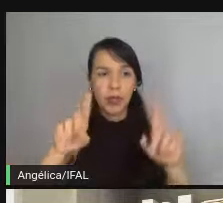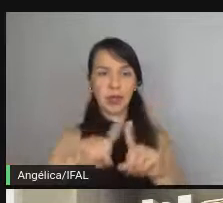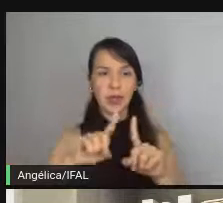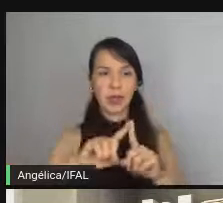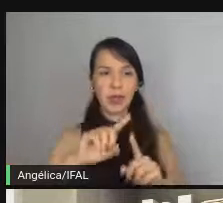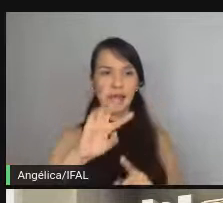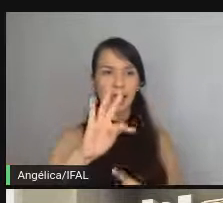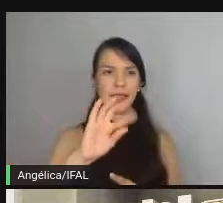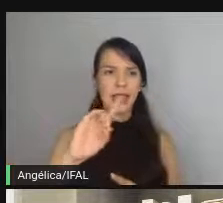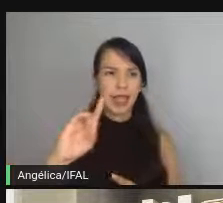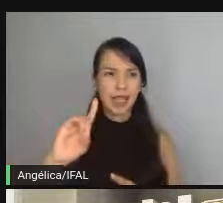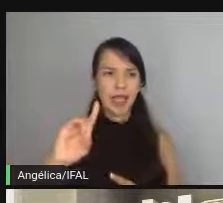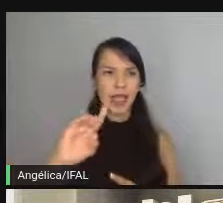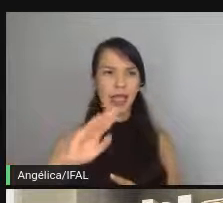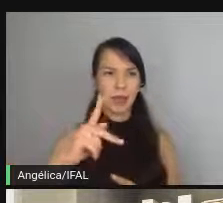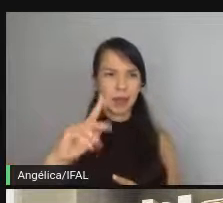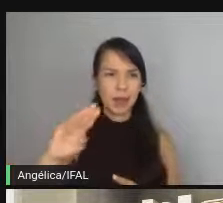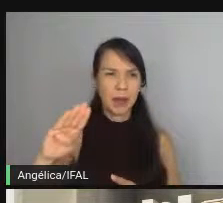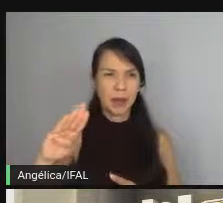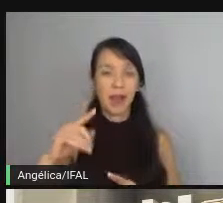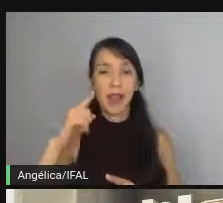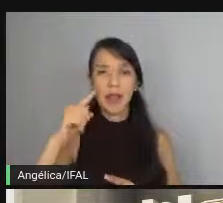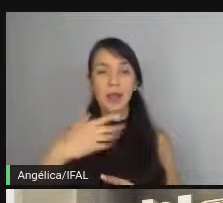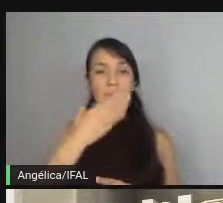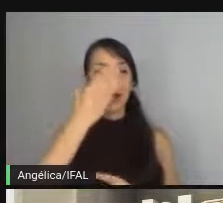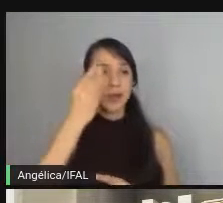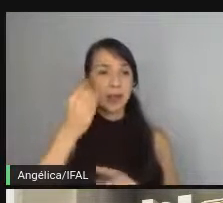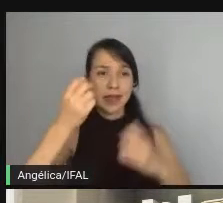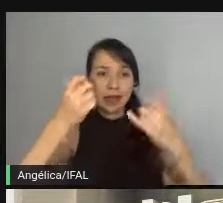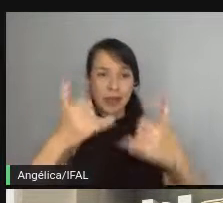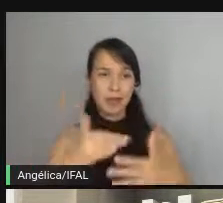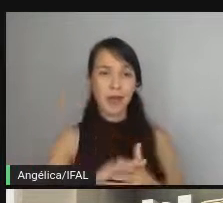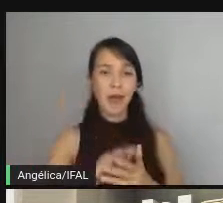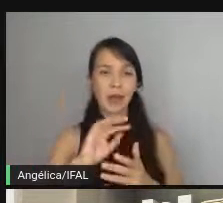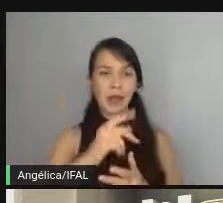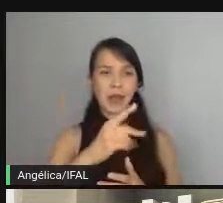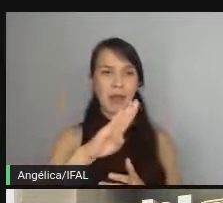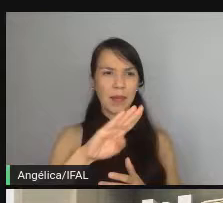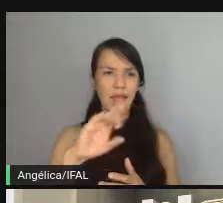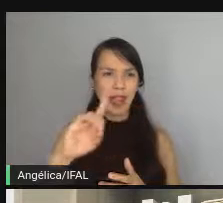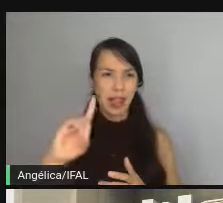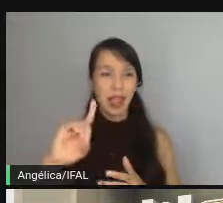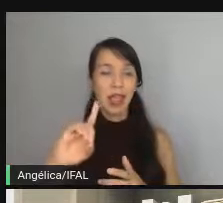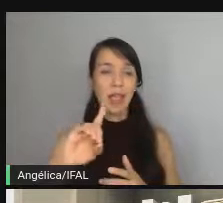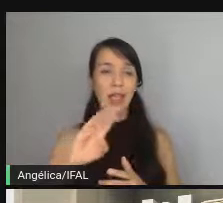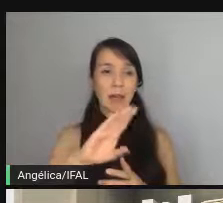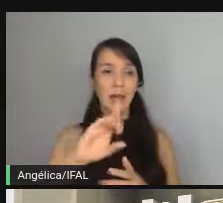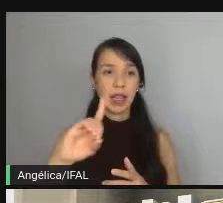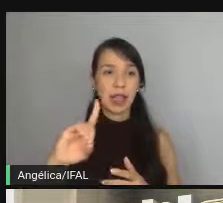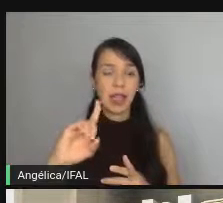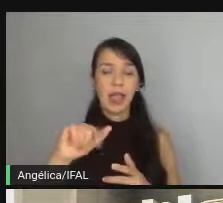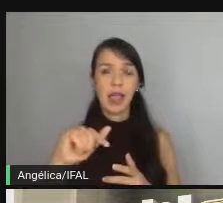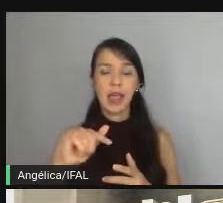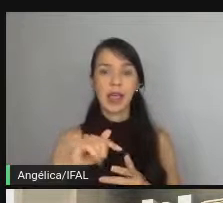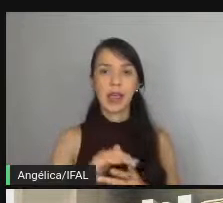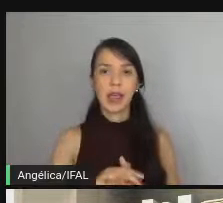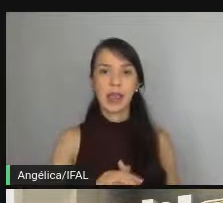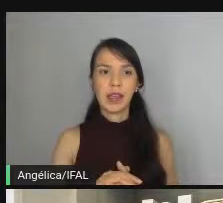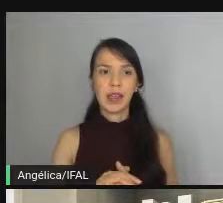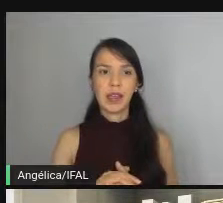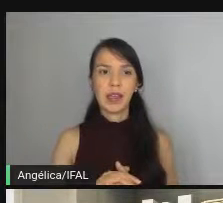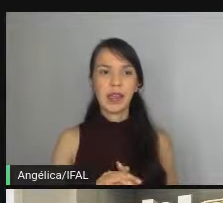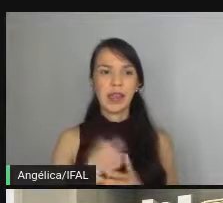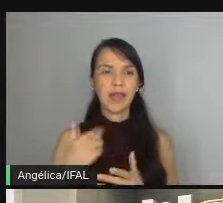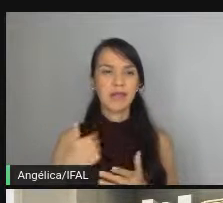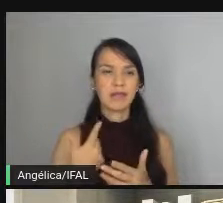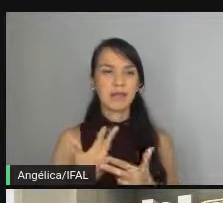BDD e TDD né então eu acabei nem explicando exatamente o que é BDD mas BDD é são é